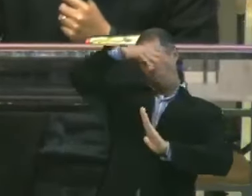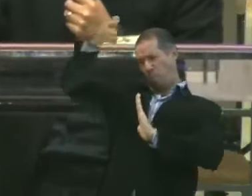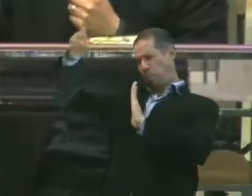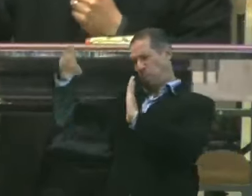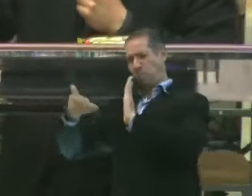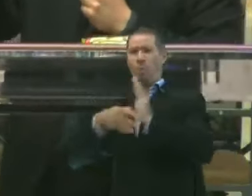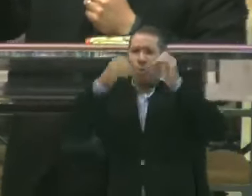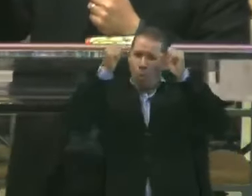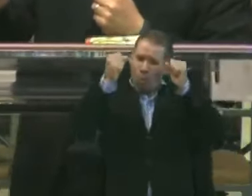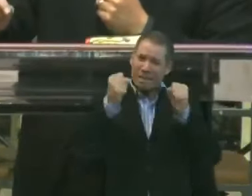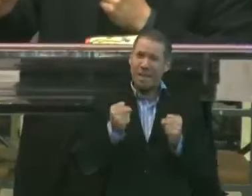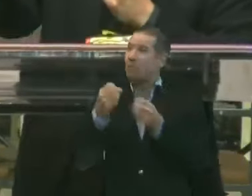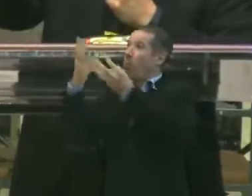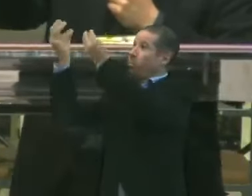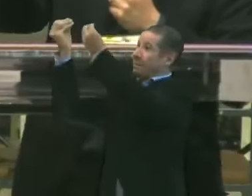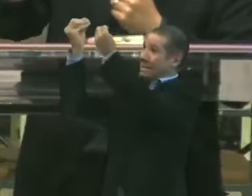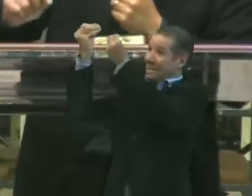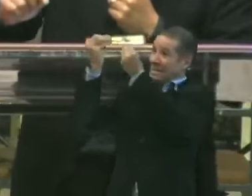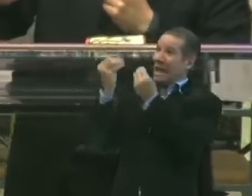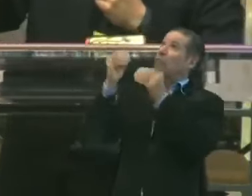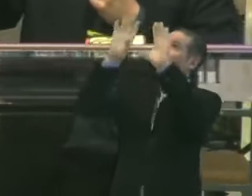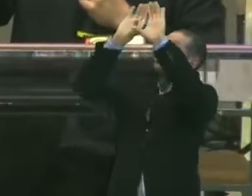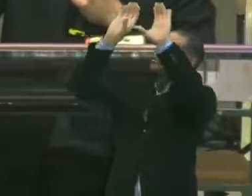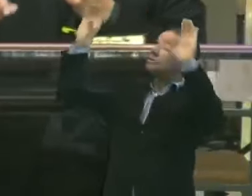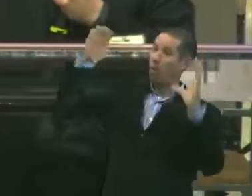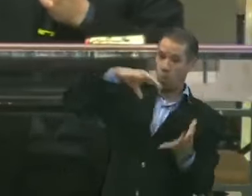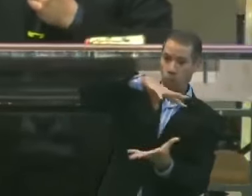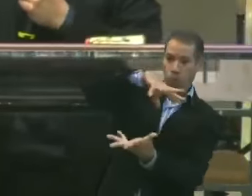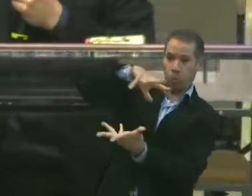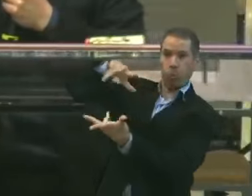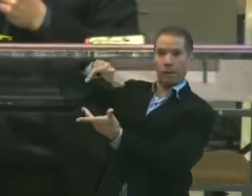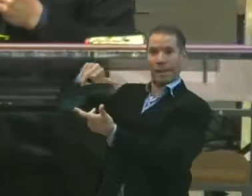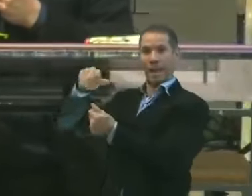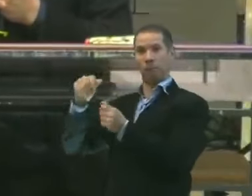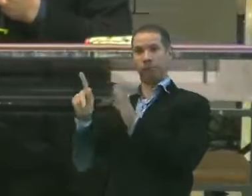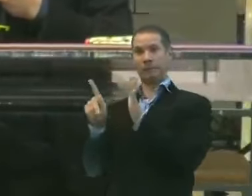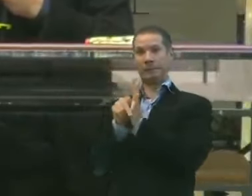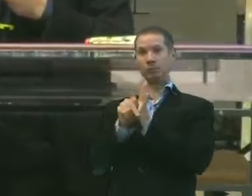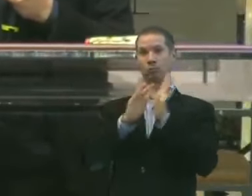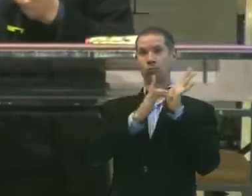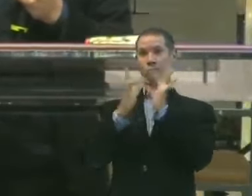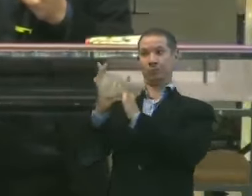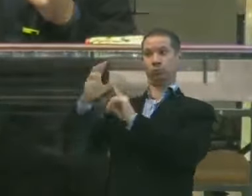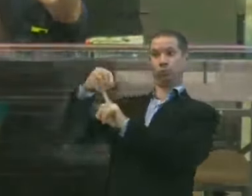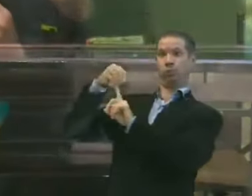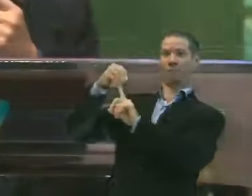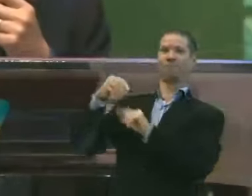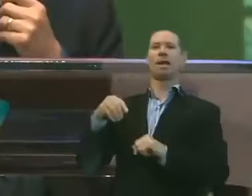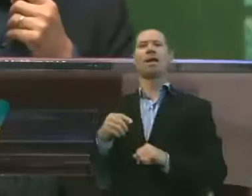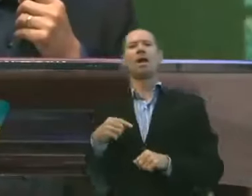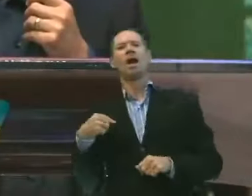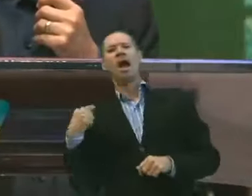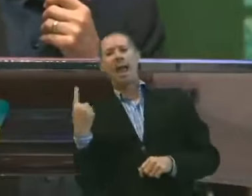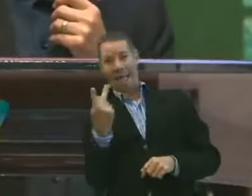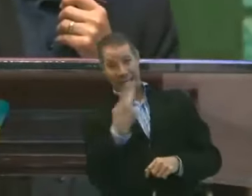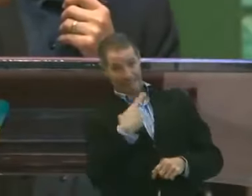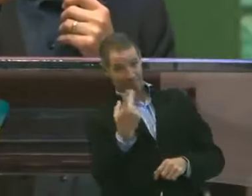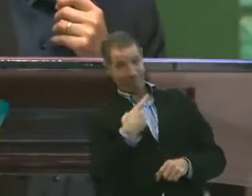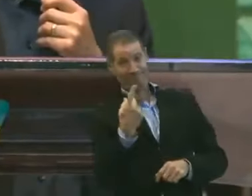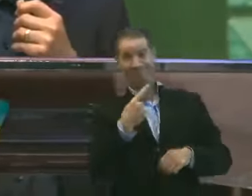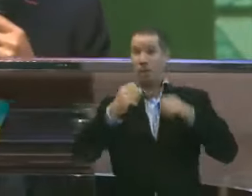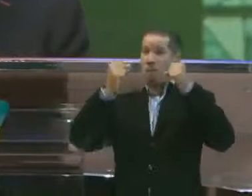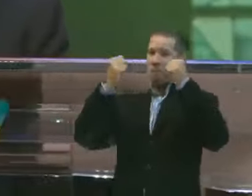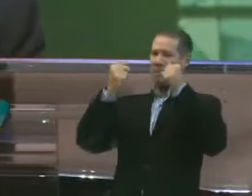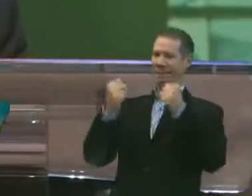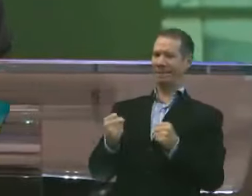autoridade me foi dada no céu e na terra. Eu e você, podemos